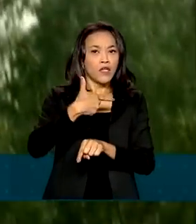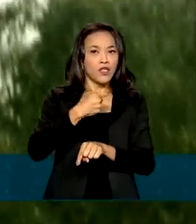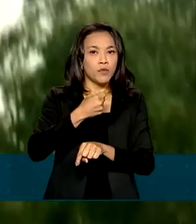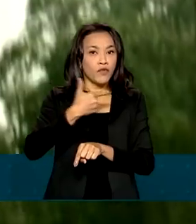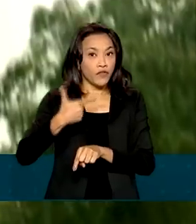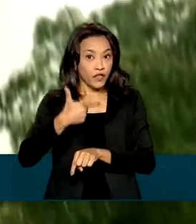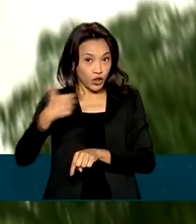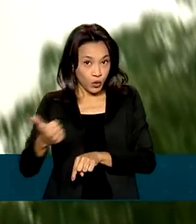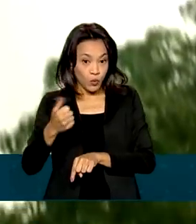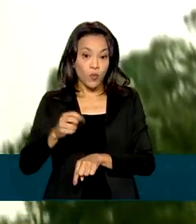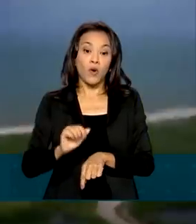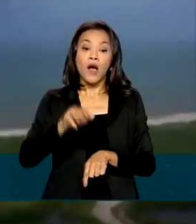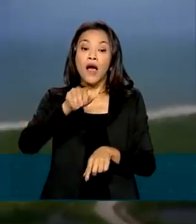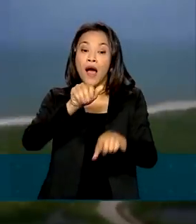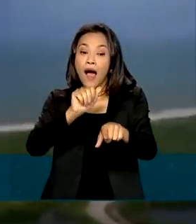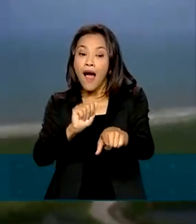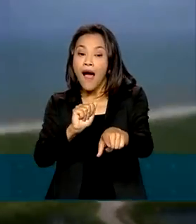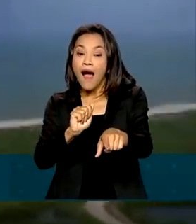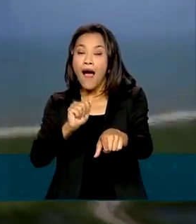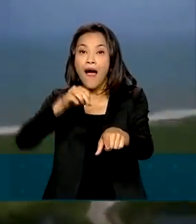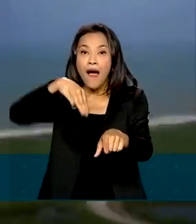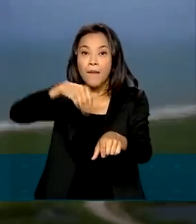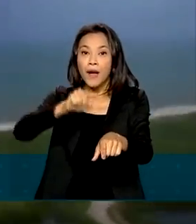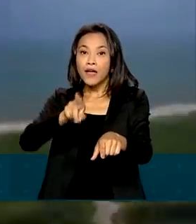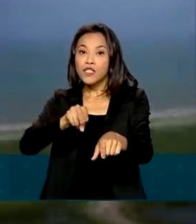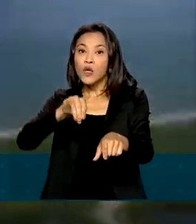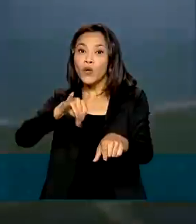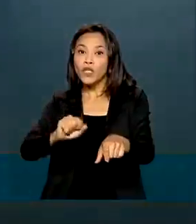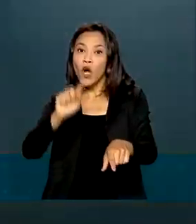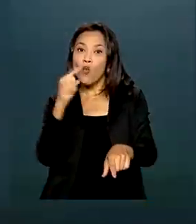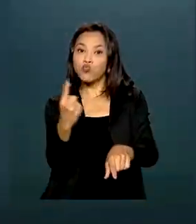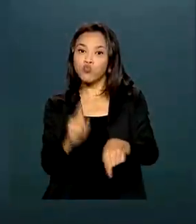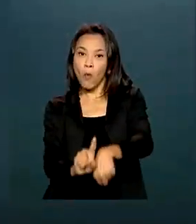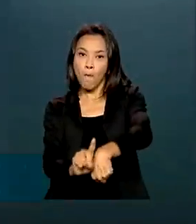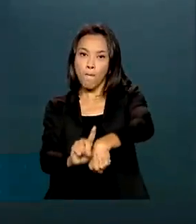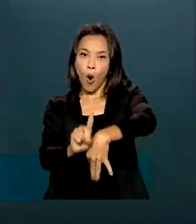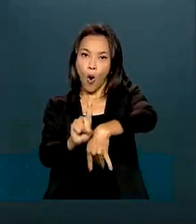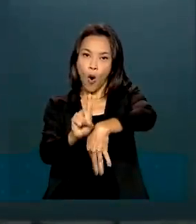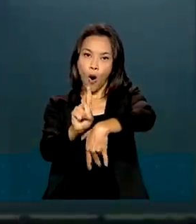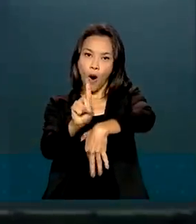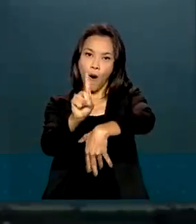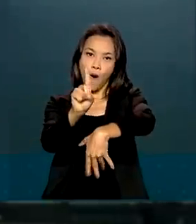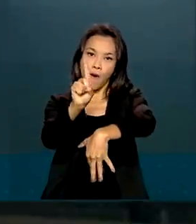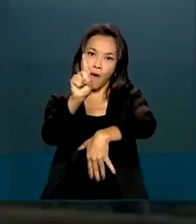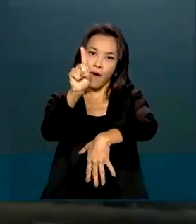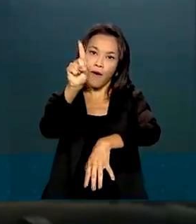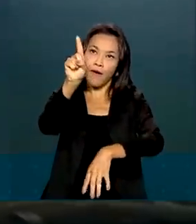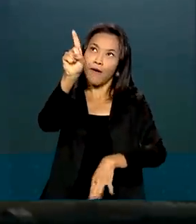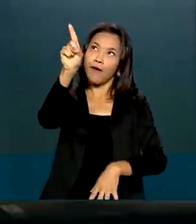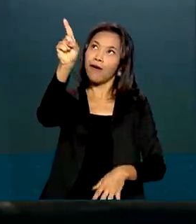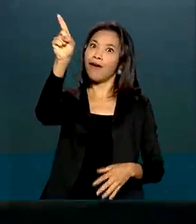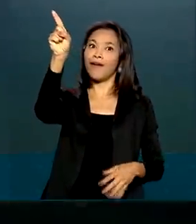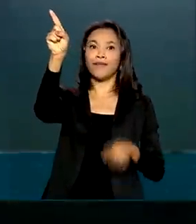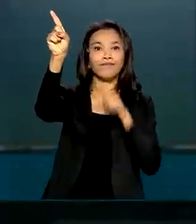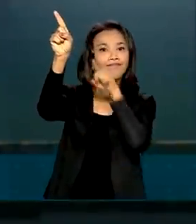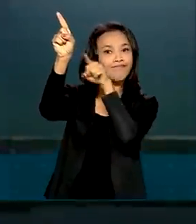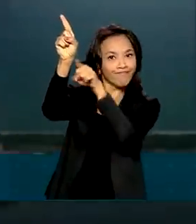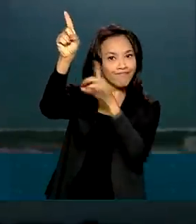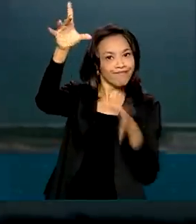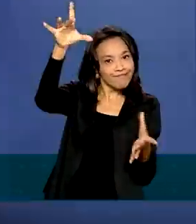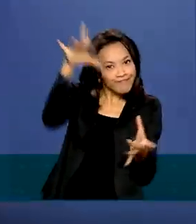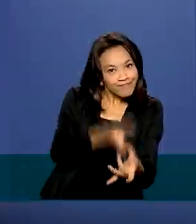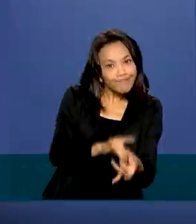do Amazônia 1, o primeiro satélite de observação da Terra totalmente projetado, integrado,